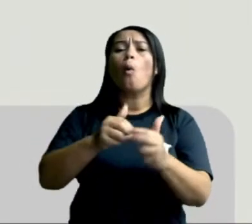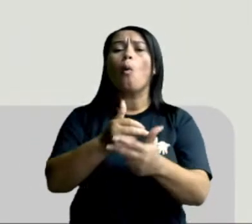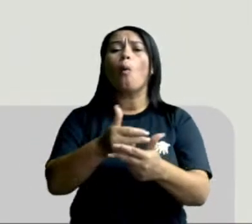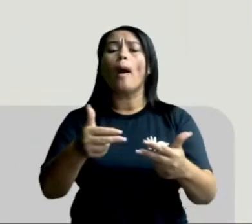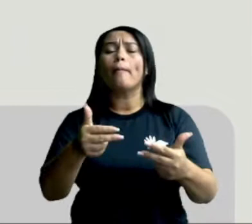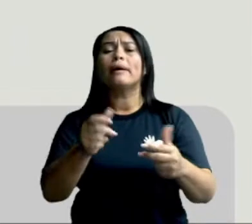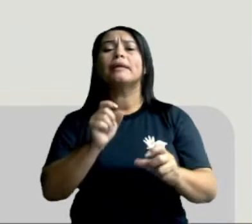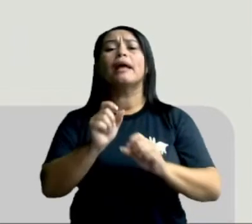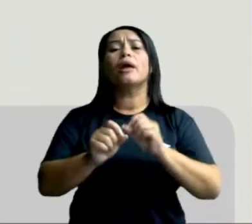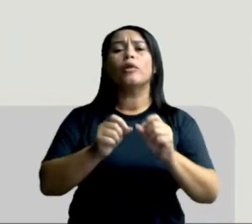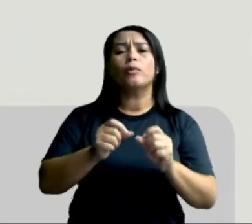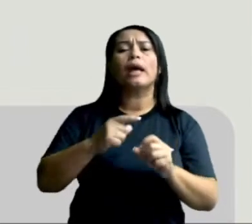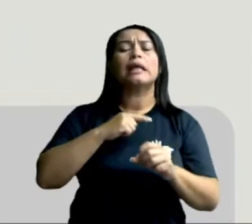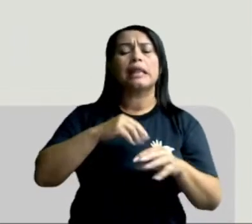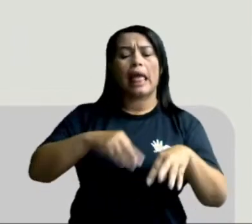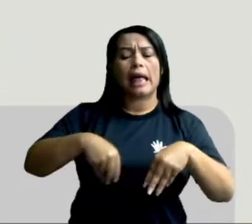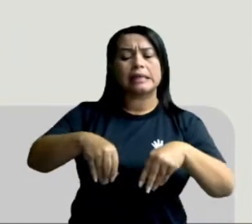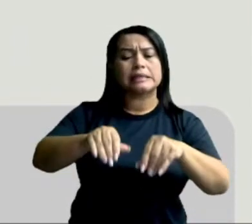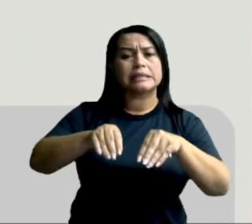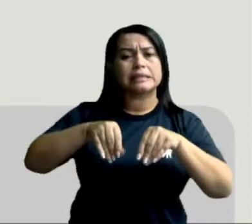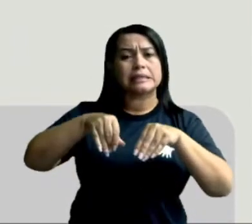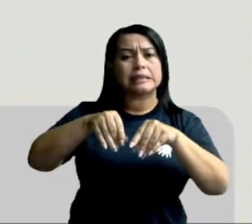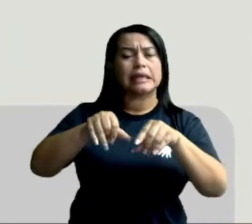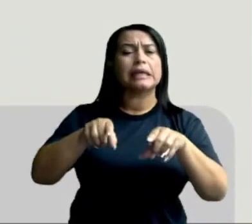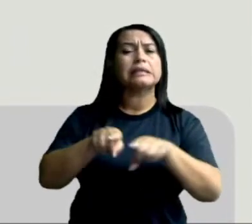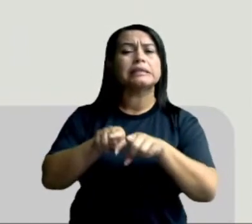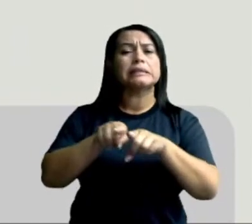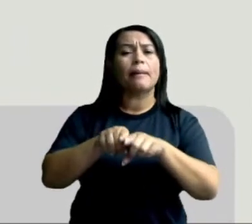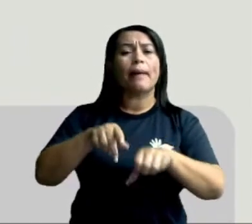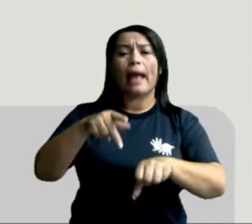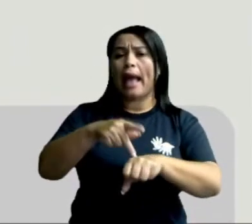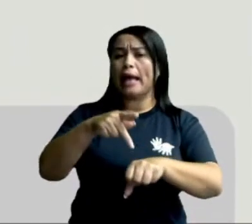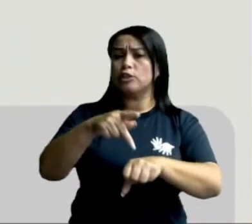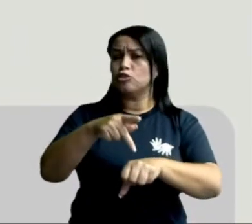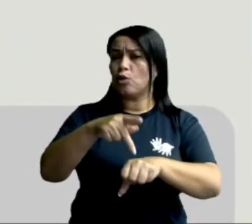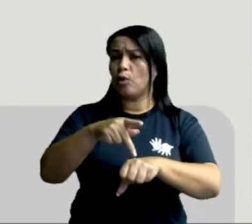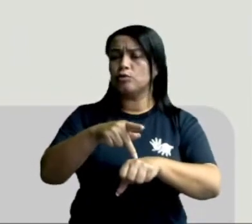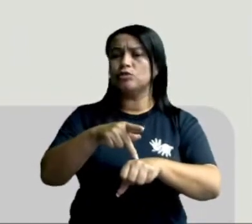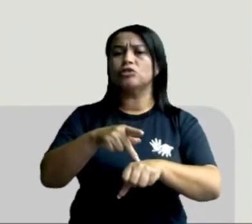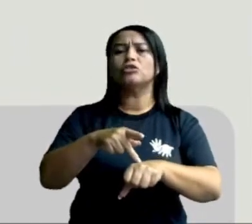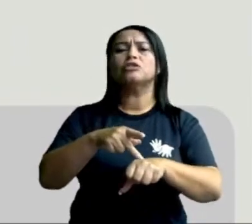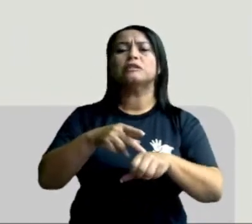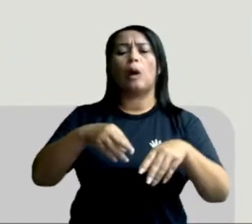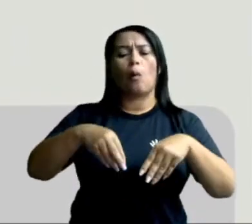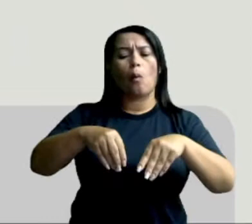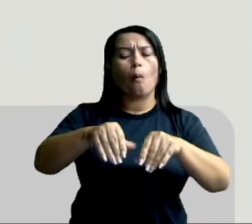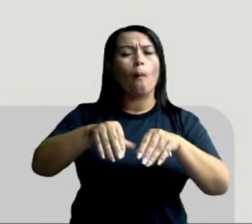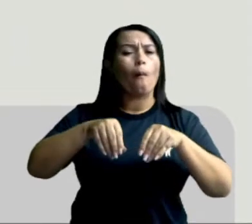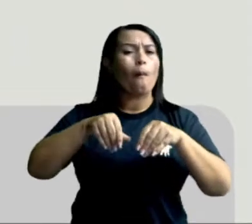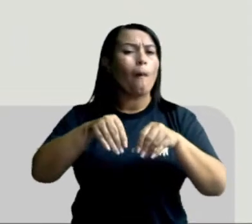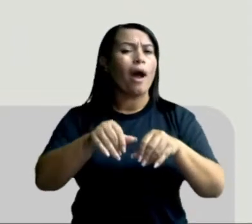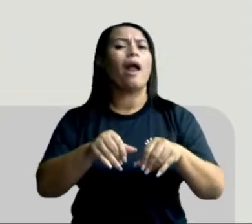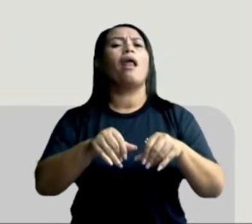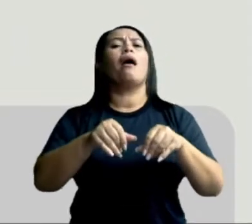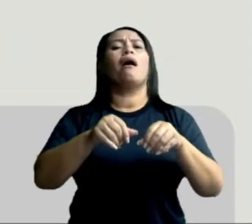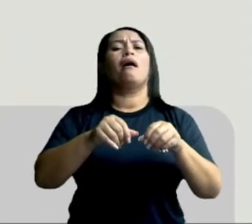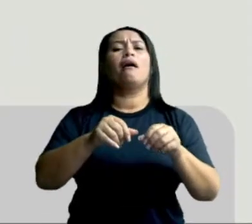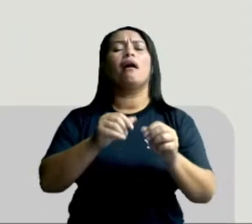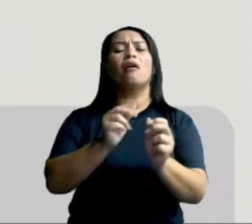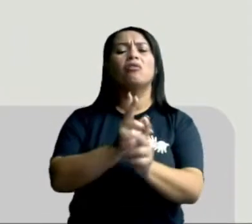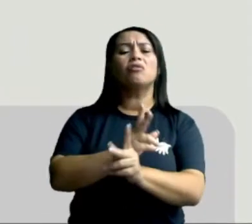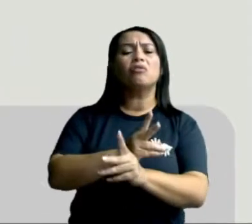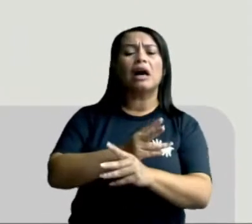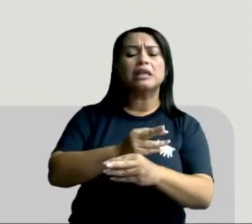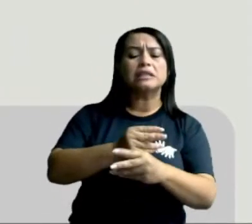que forma as areias e as rochas. Essa areia vai se solidificando por conta da